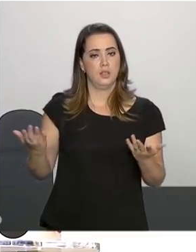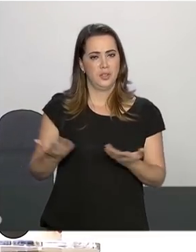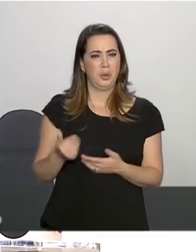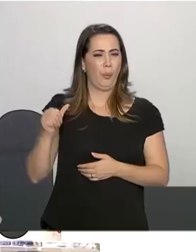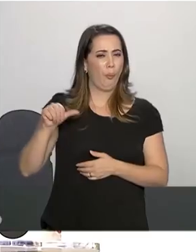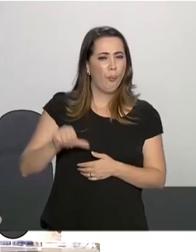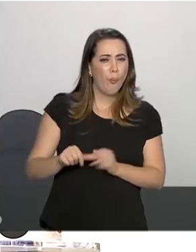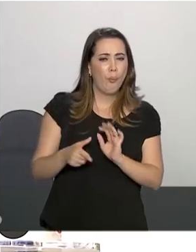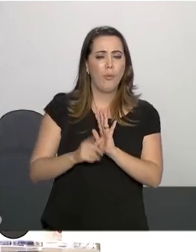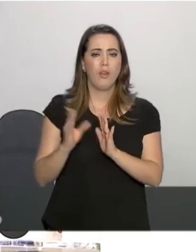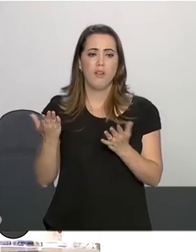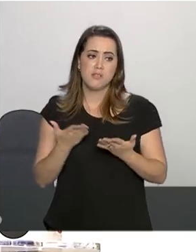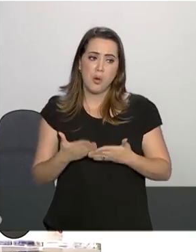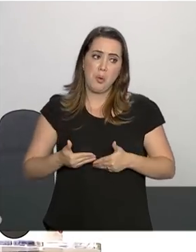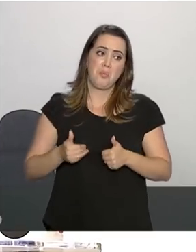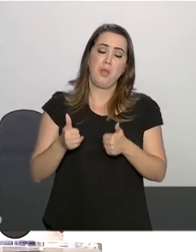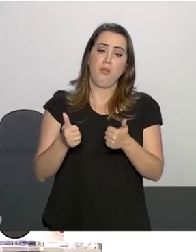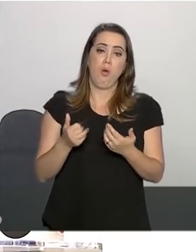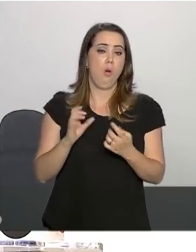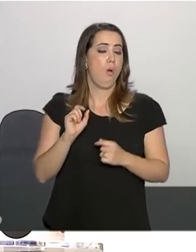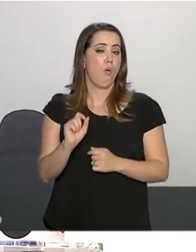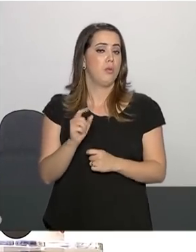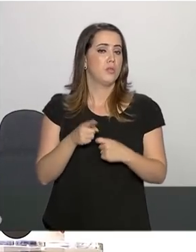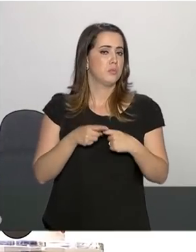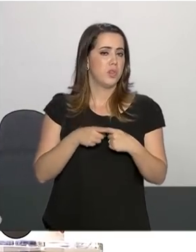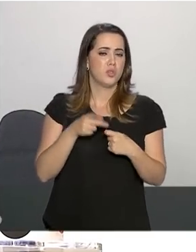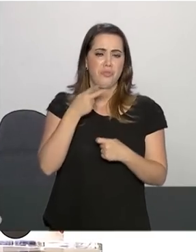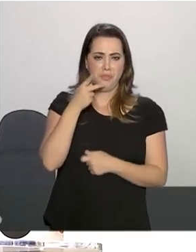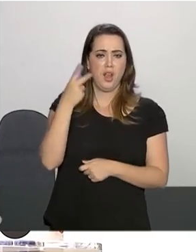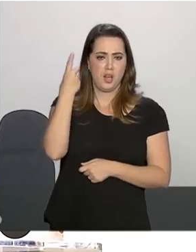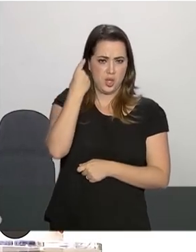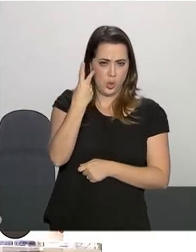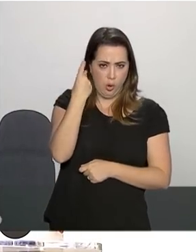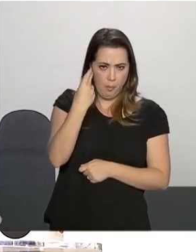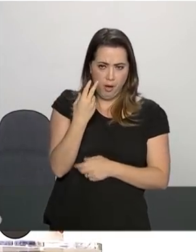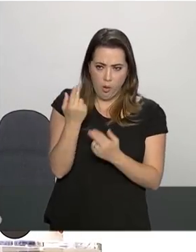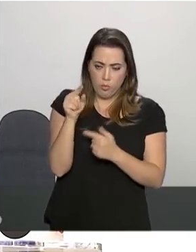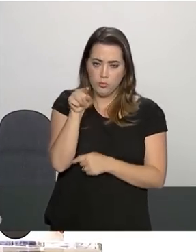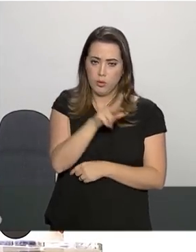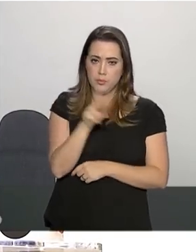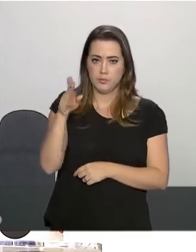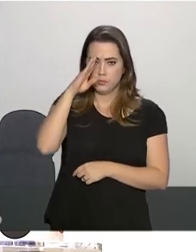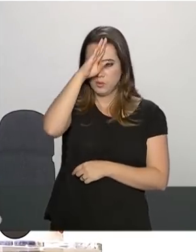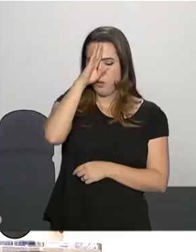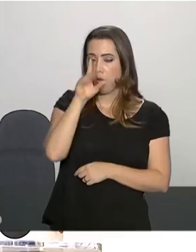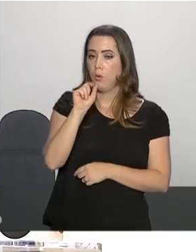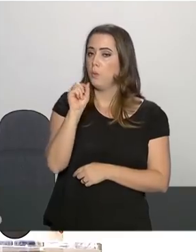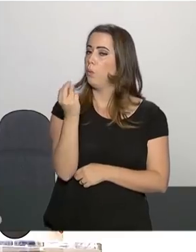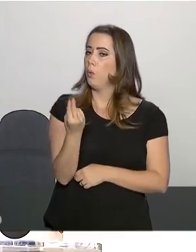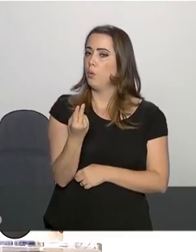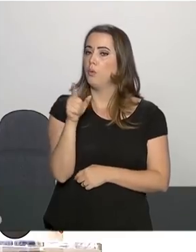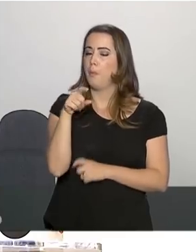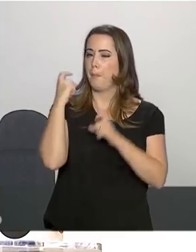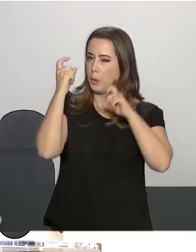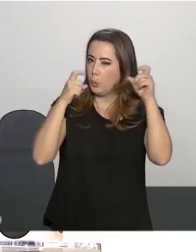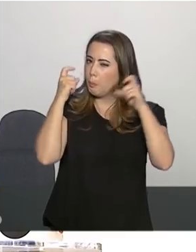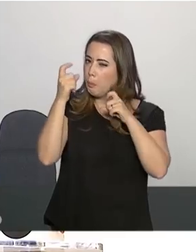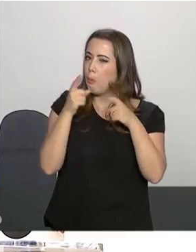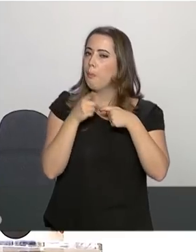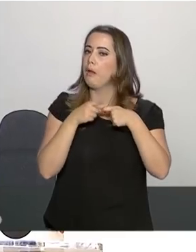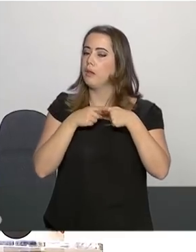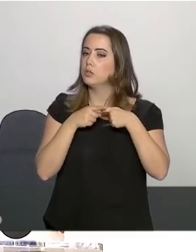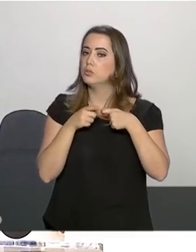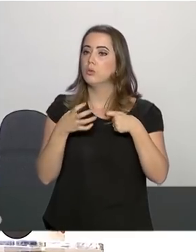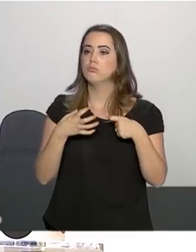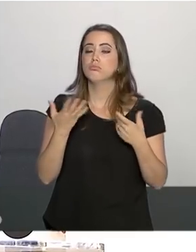melhorou, os médicos consideram isso normal, no caso como do presidente, ou isso preocupou um pouco os médicos?